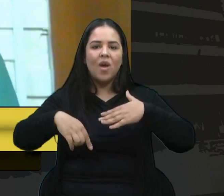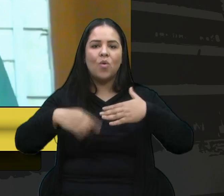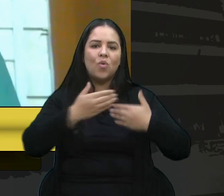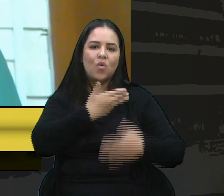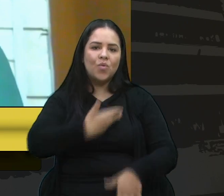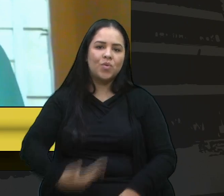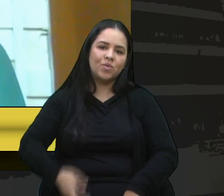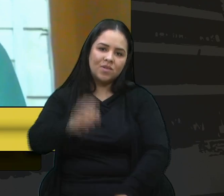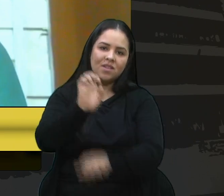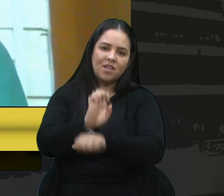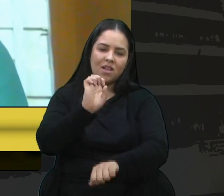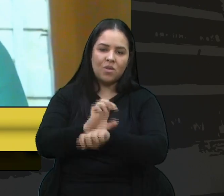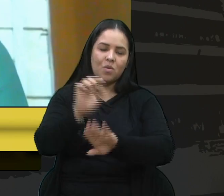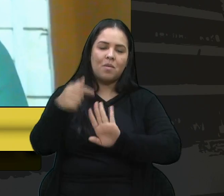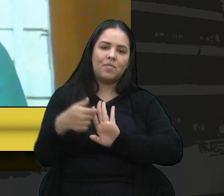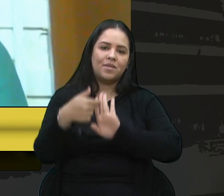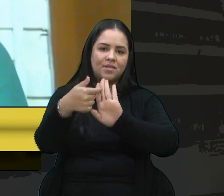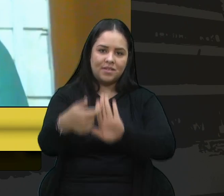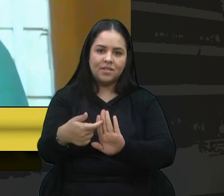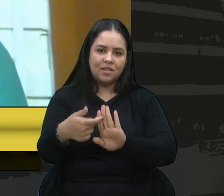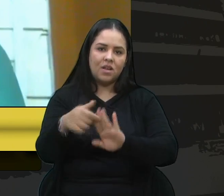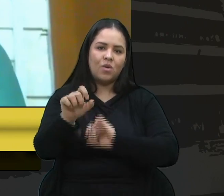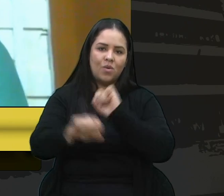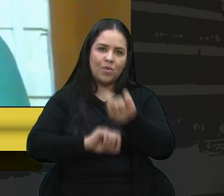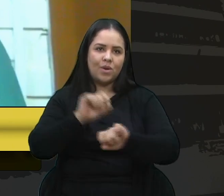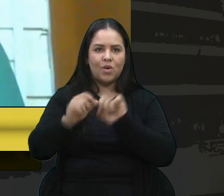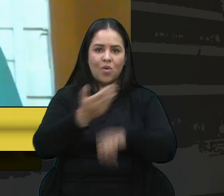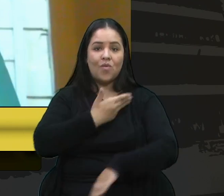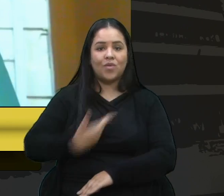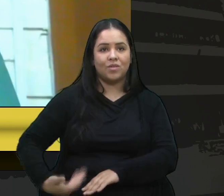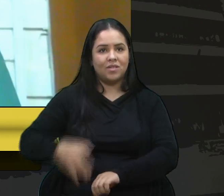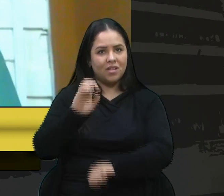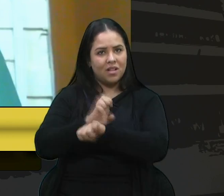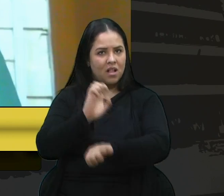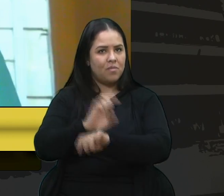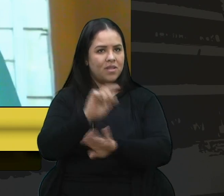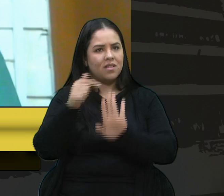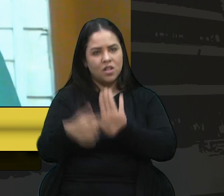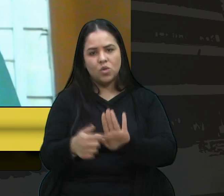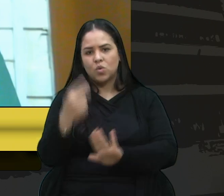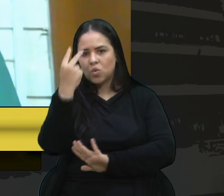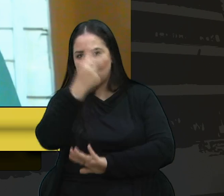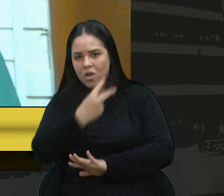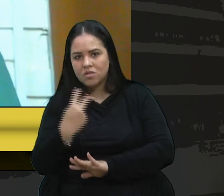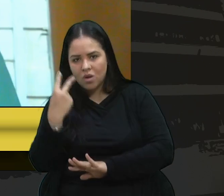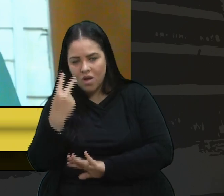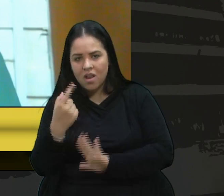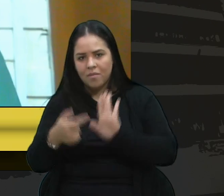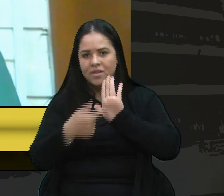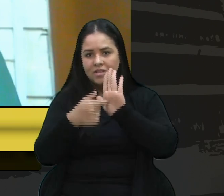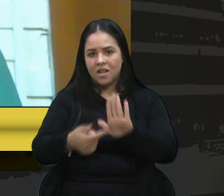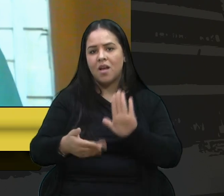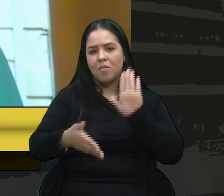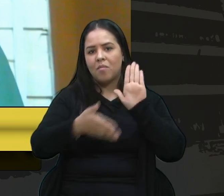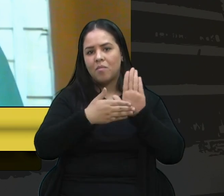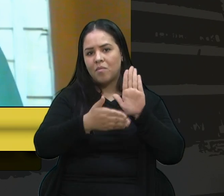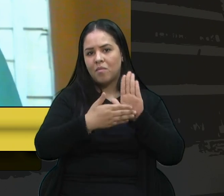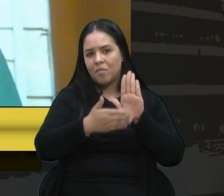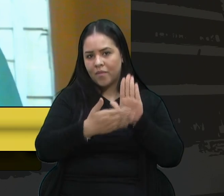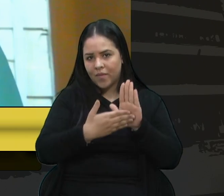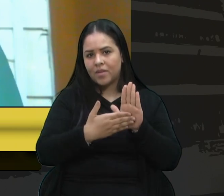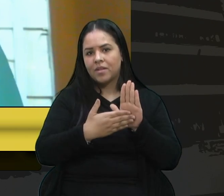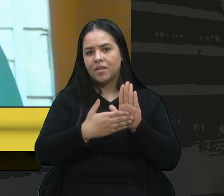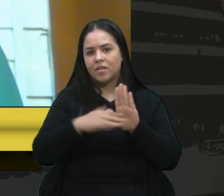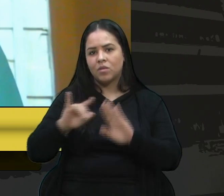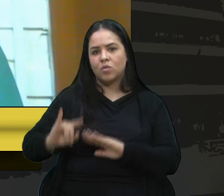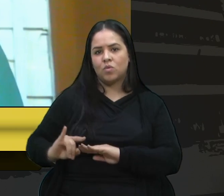apresentar, em duas horas praticamente, apresentar a proposta e na